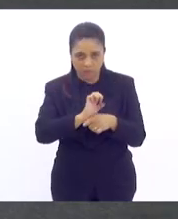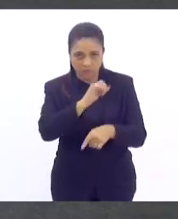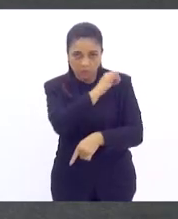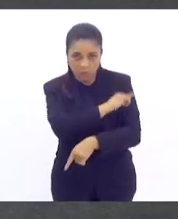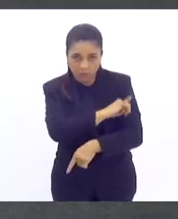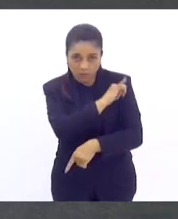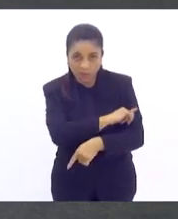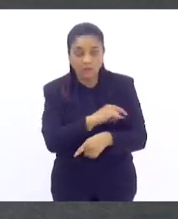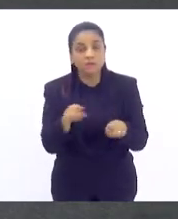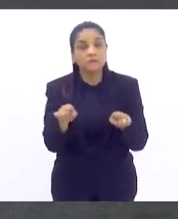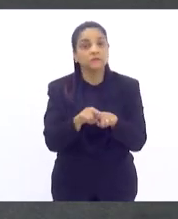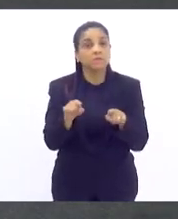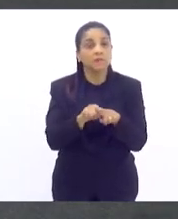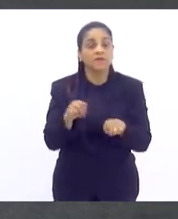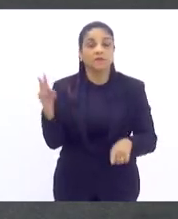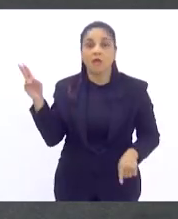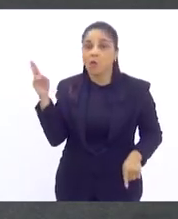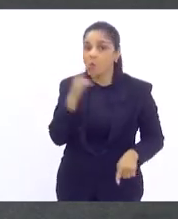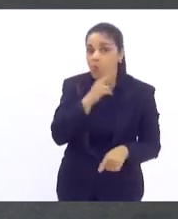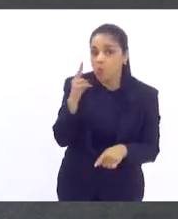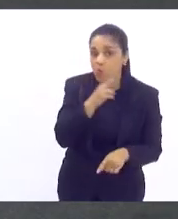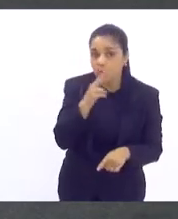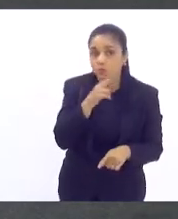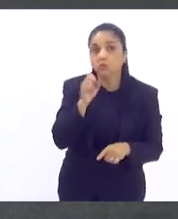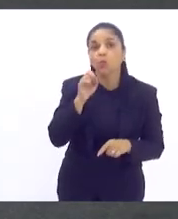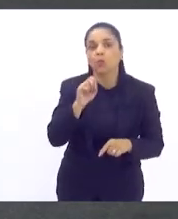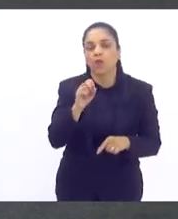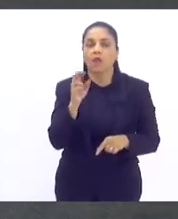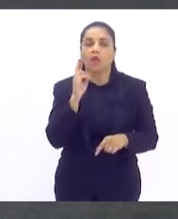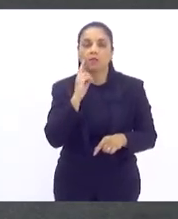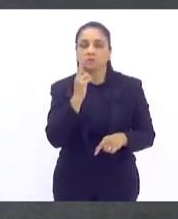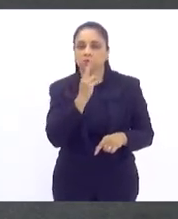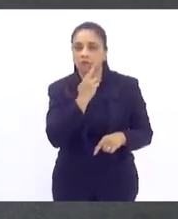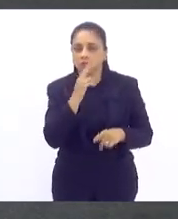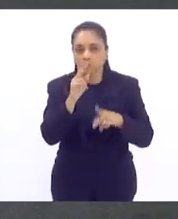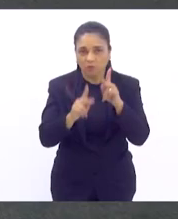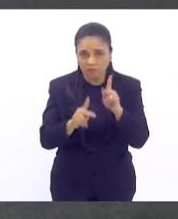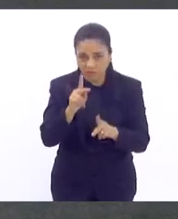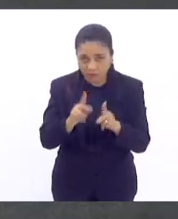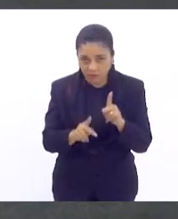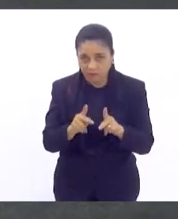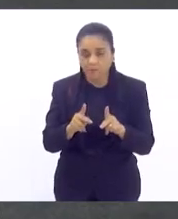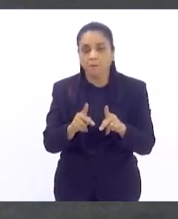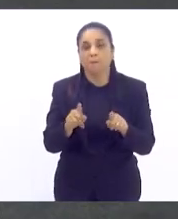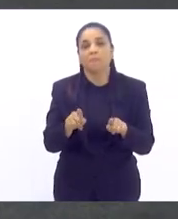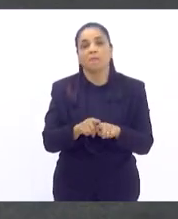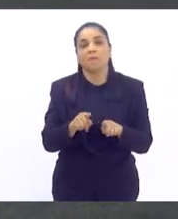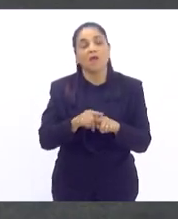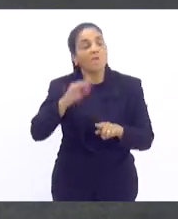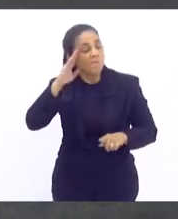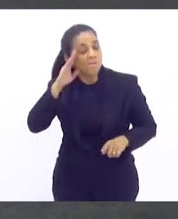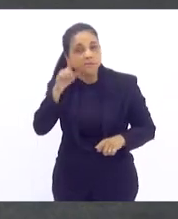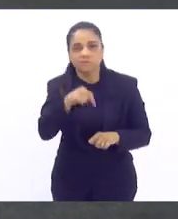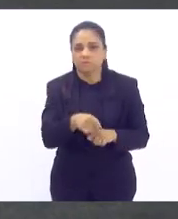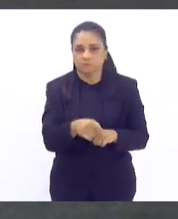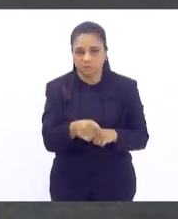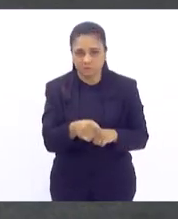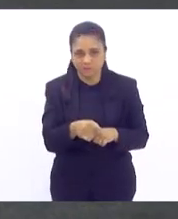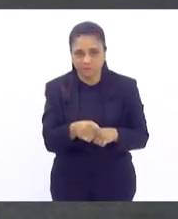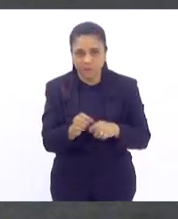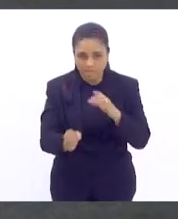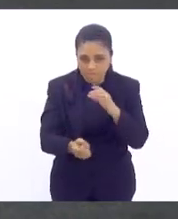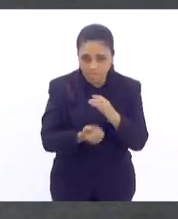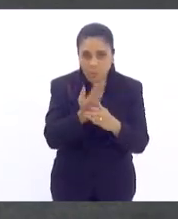vem também na emergência dos restaurantes populares, dos restaurantes do povo. Isso é fundamental. A gente poder